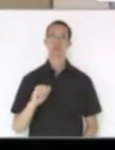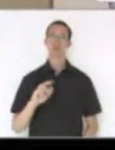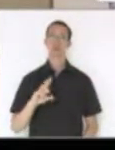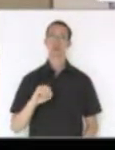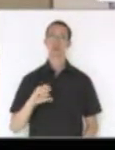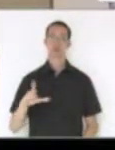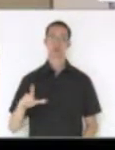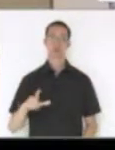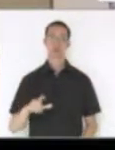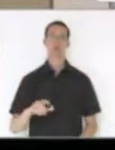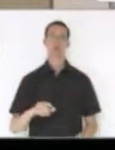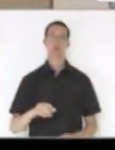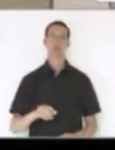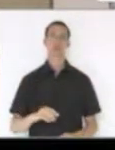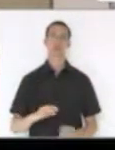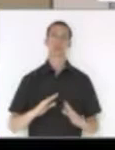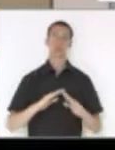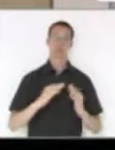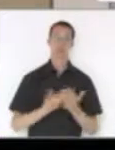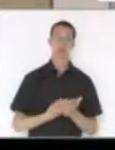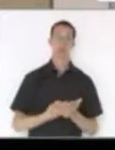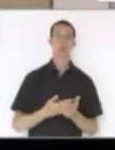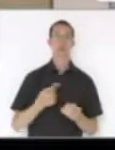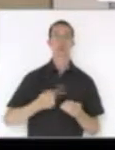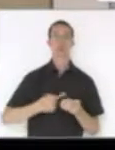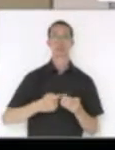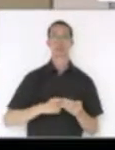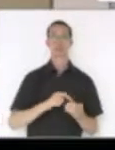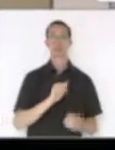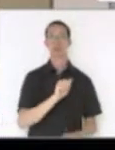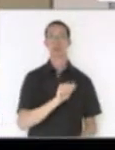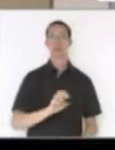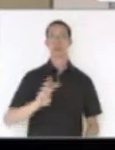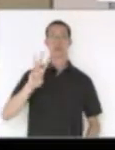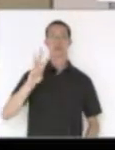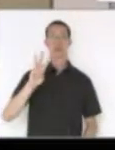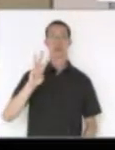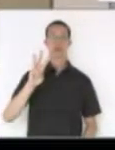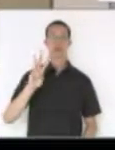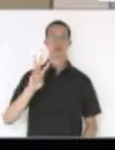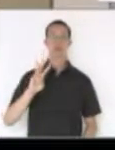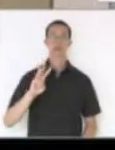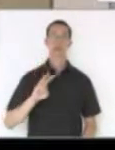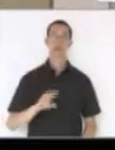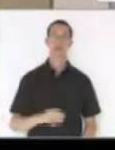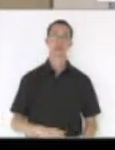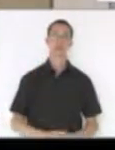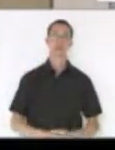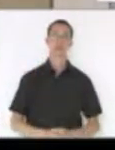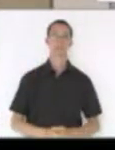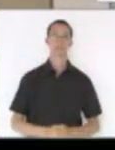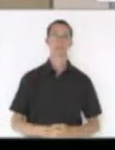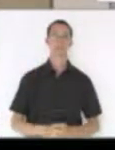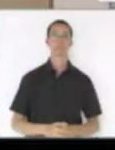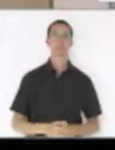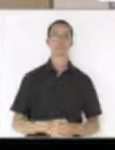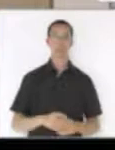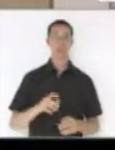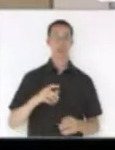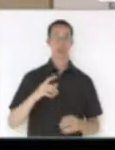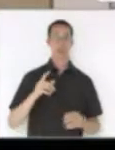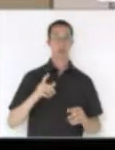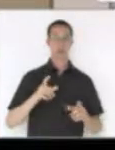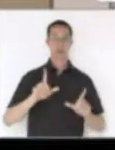Básica Silva Jardim, de Alfredo Wagner, por ter vencido a etapa estadual do Prêmio Professores do